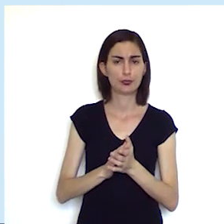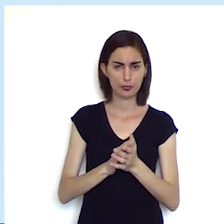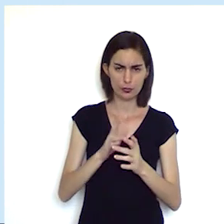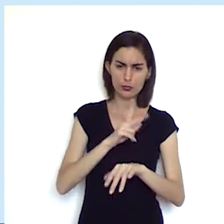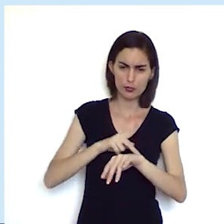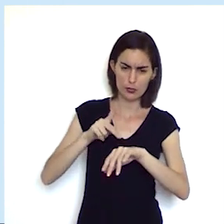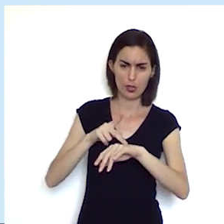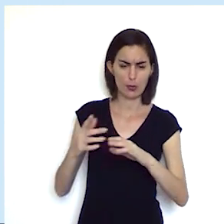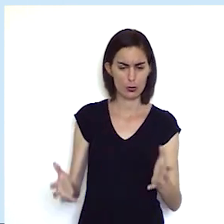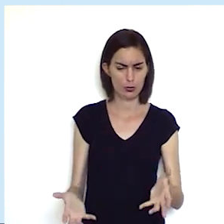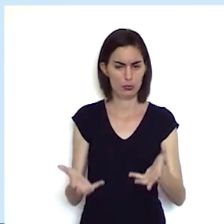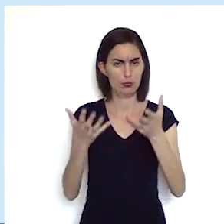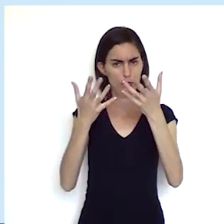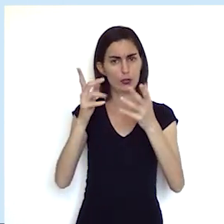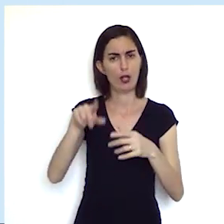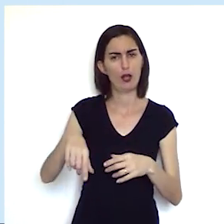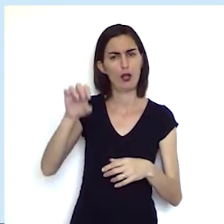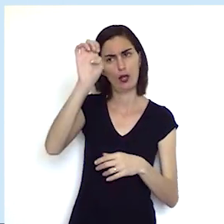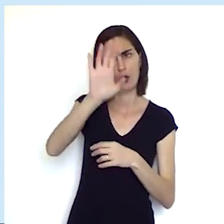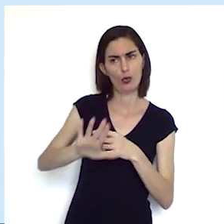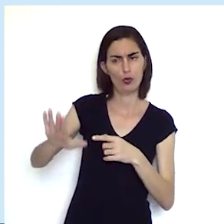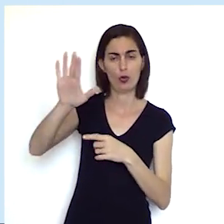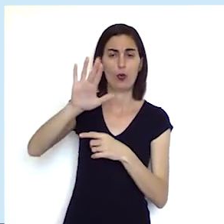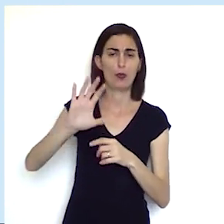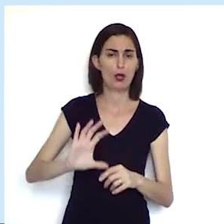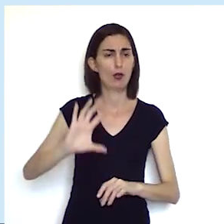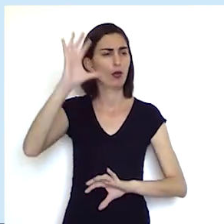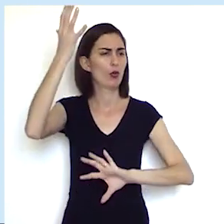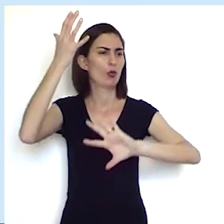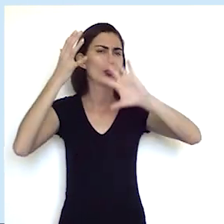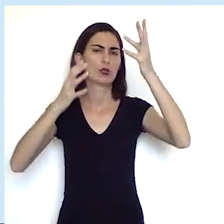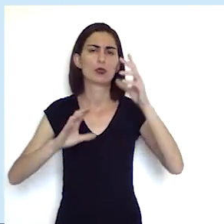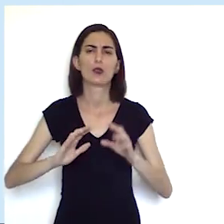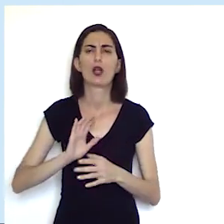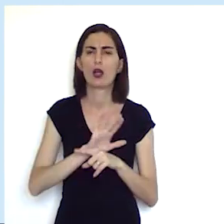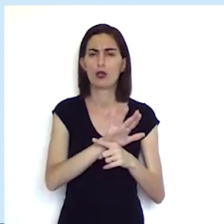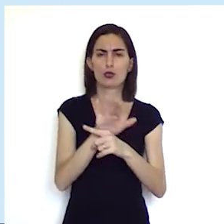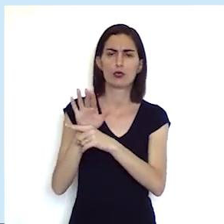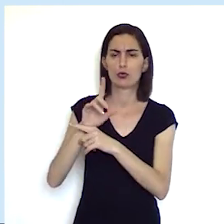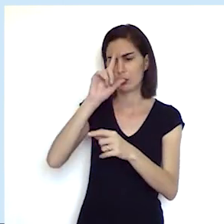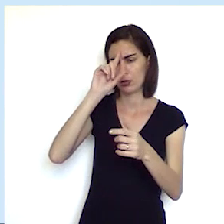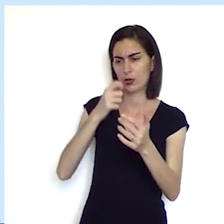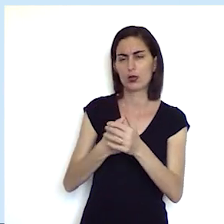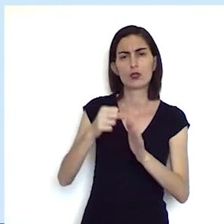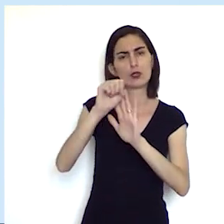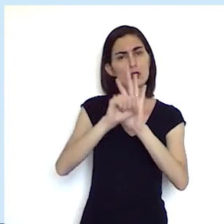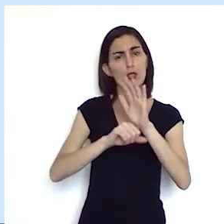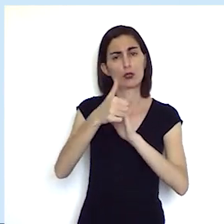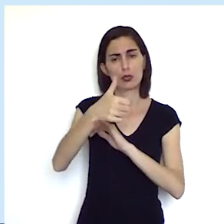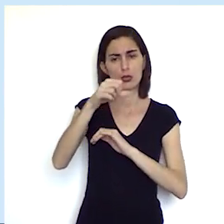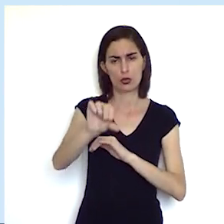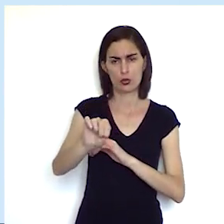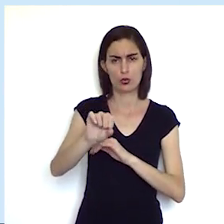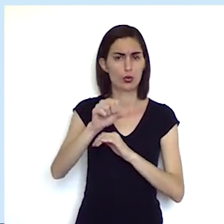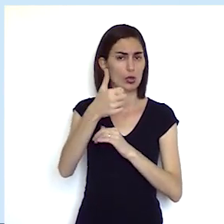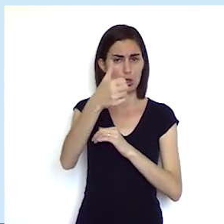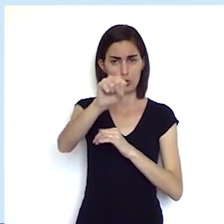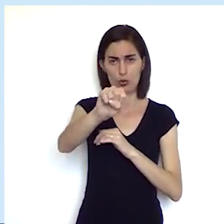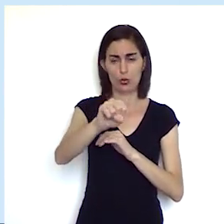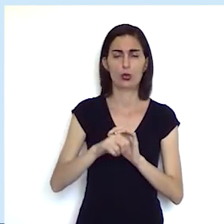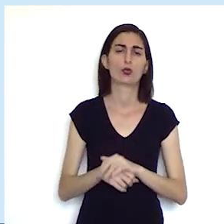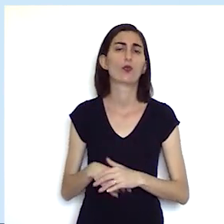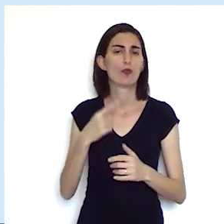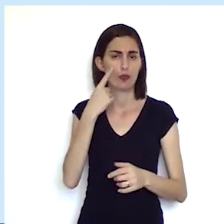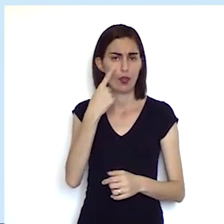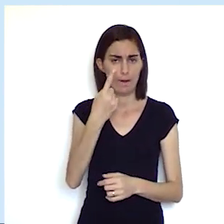conhecidas no Ocidente eram da Europa. Acontecimentos que ajudaram a definir o século XVIII então entendamos aí um